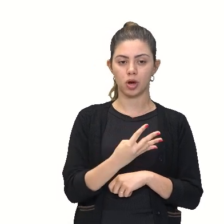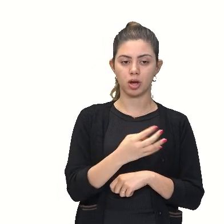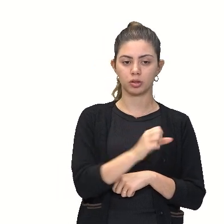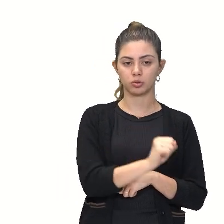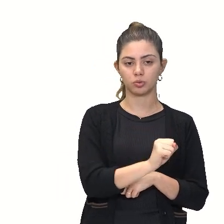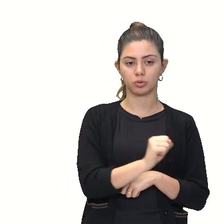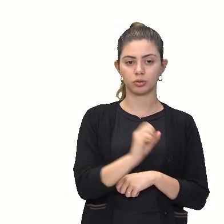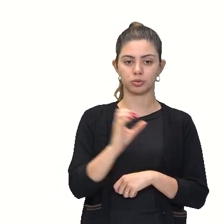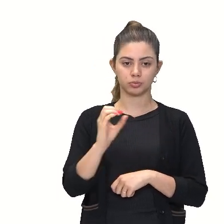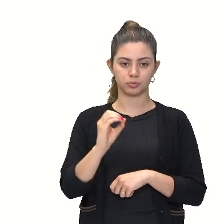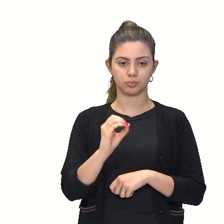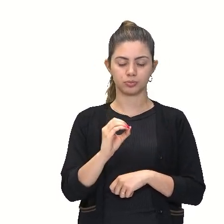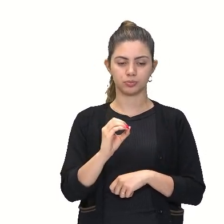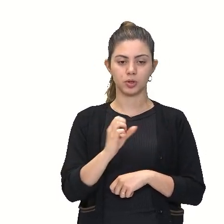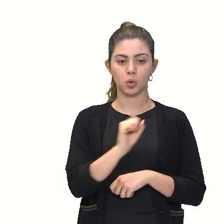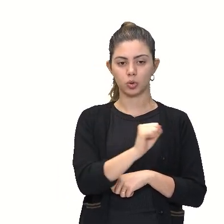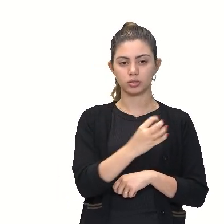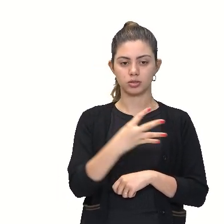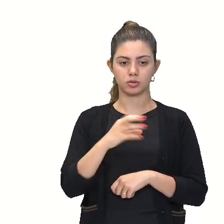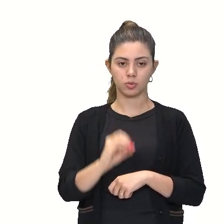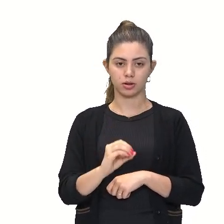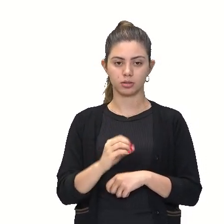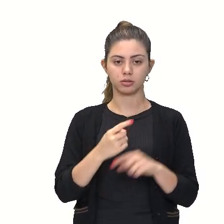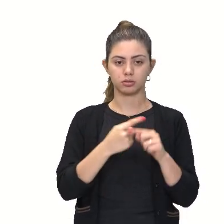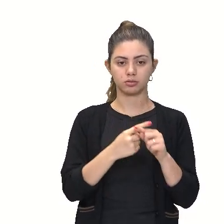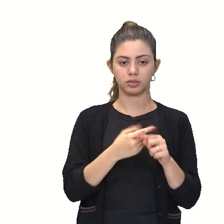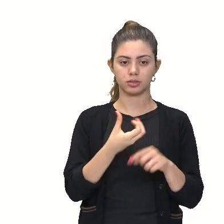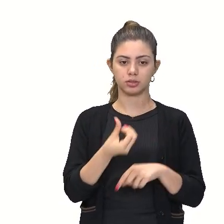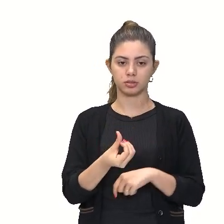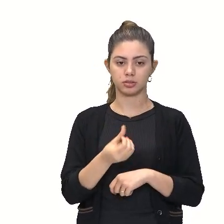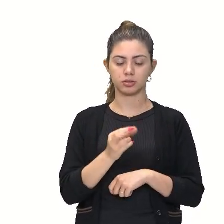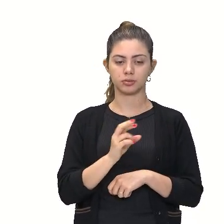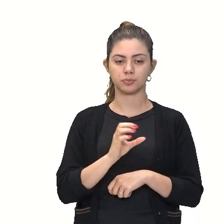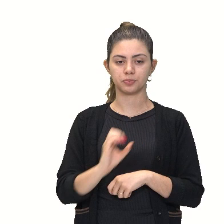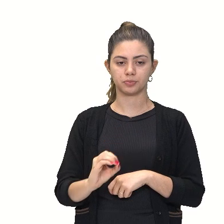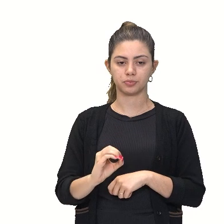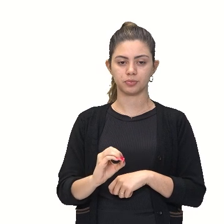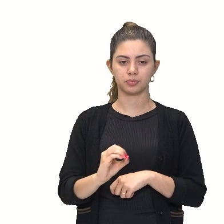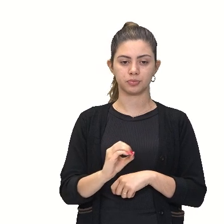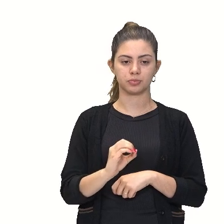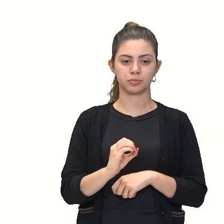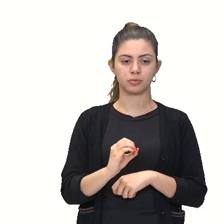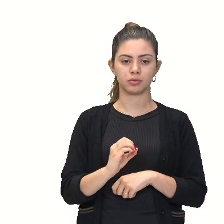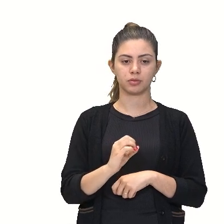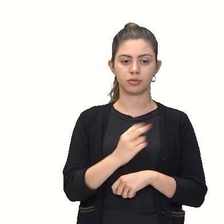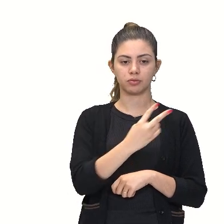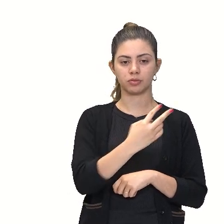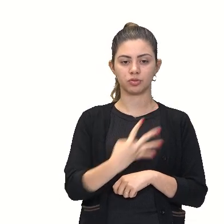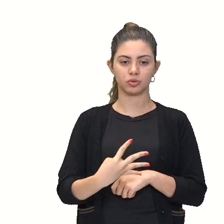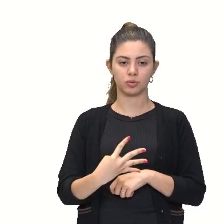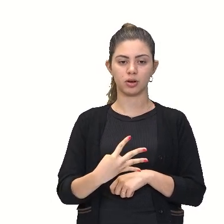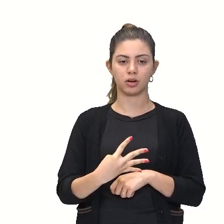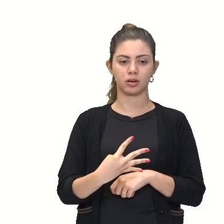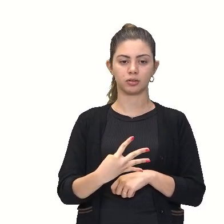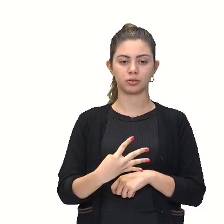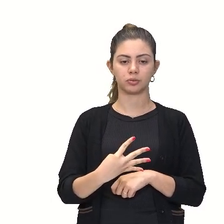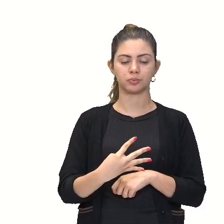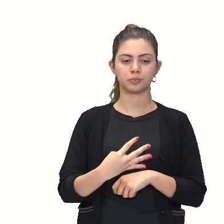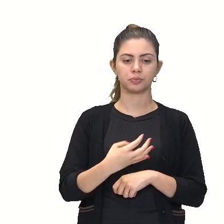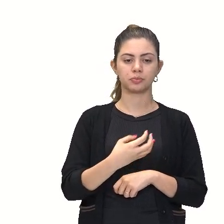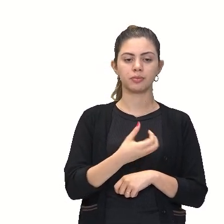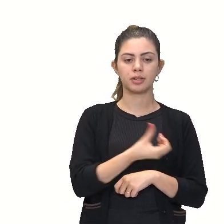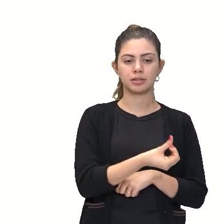dar oito. Só aqui dá oitocentos e quarenta. Vezes seis, zero. Vinte e quatro, vai dois. Seis vezes oito, quarenta e oito,